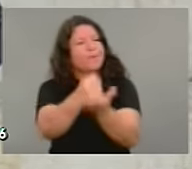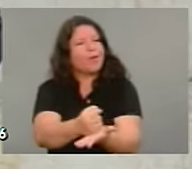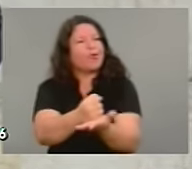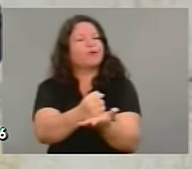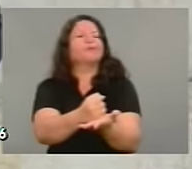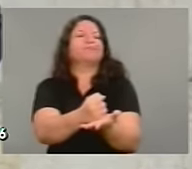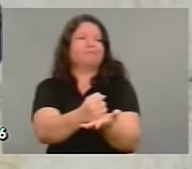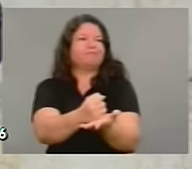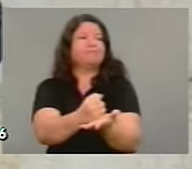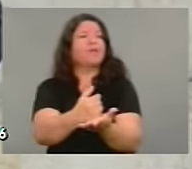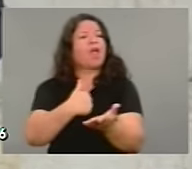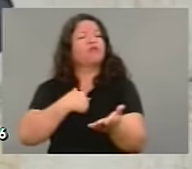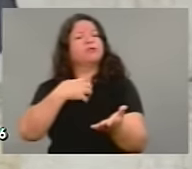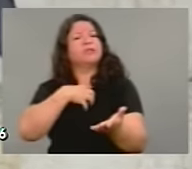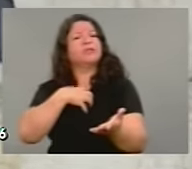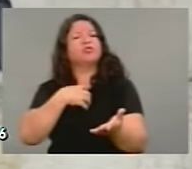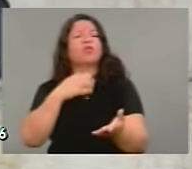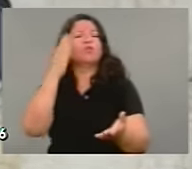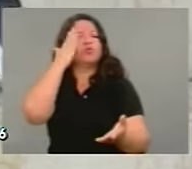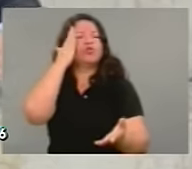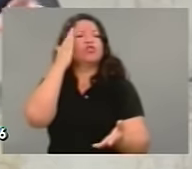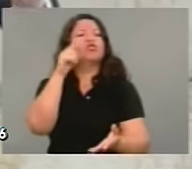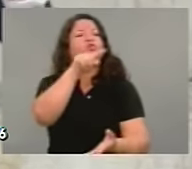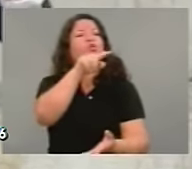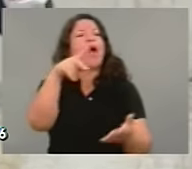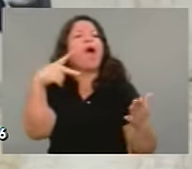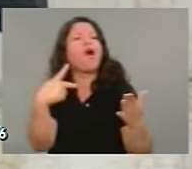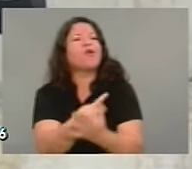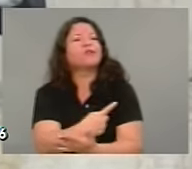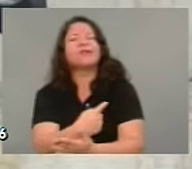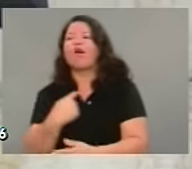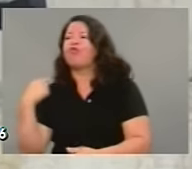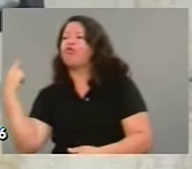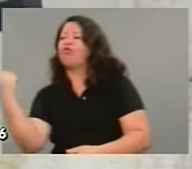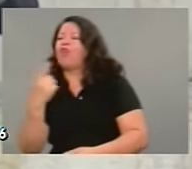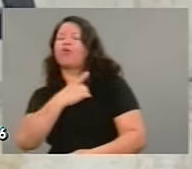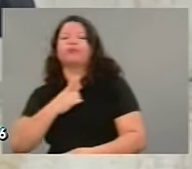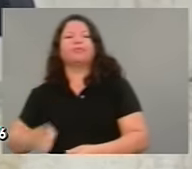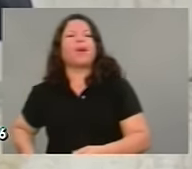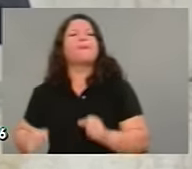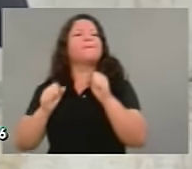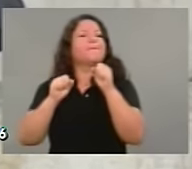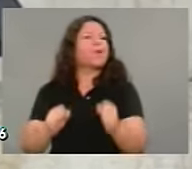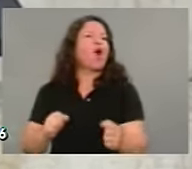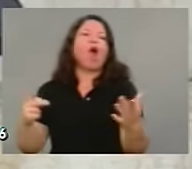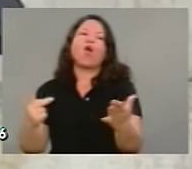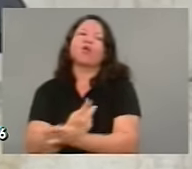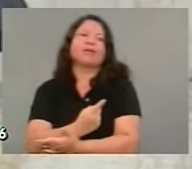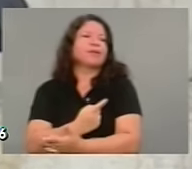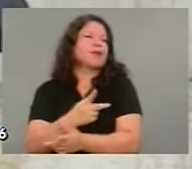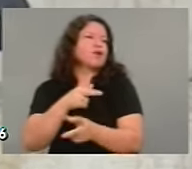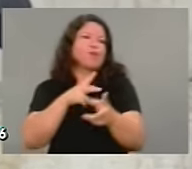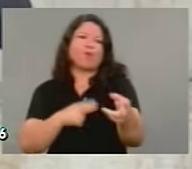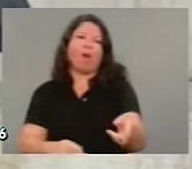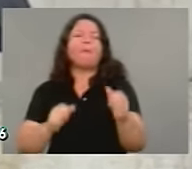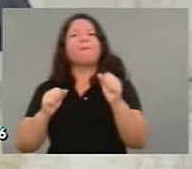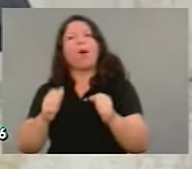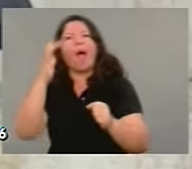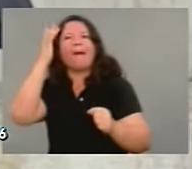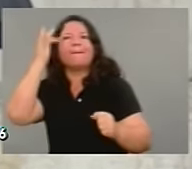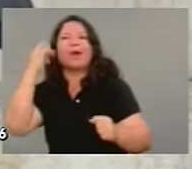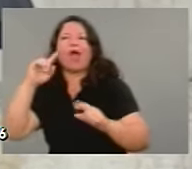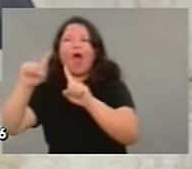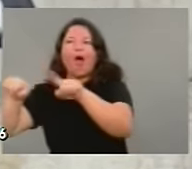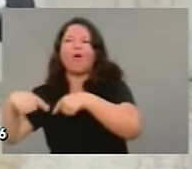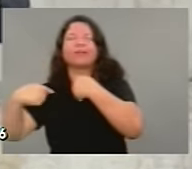Vossa Excelência por entender que o que Vossa Excelência está passando, qualquer um de nós aqui podemos passar amanhã e é preciso